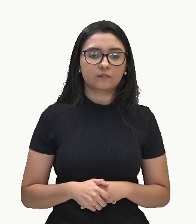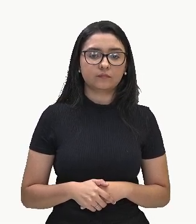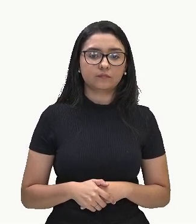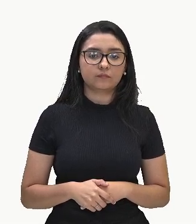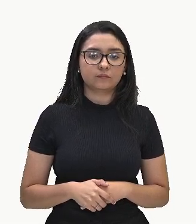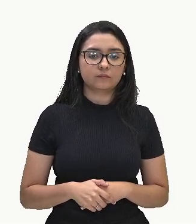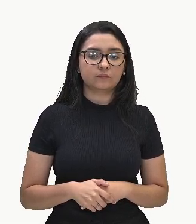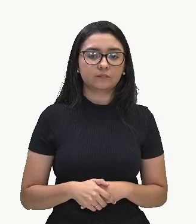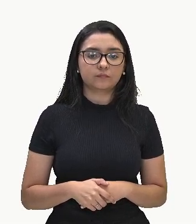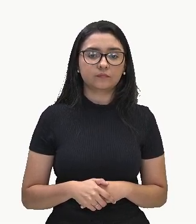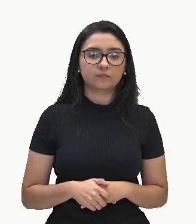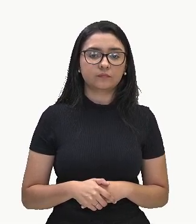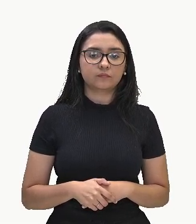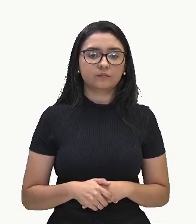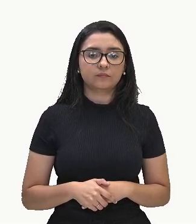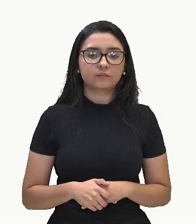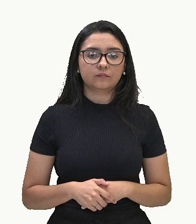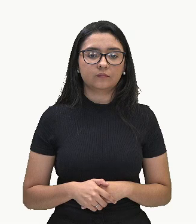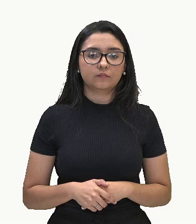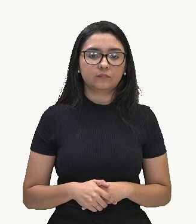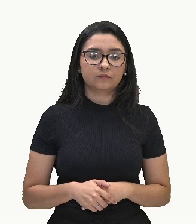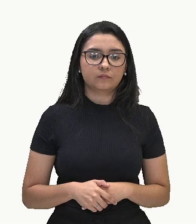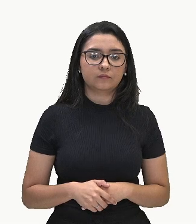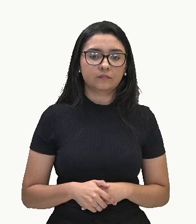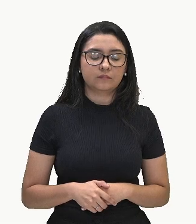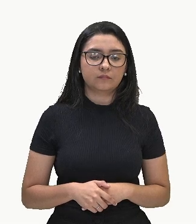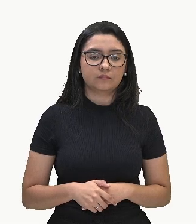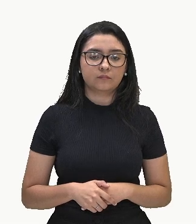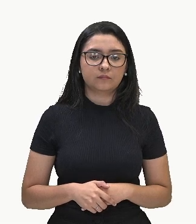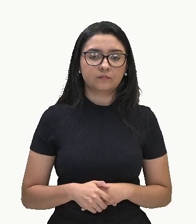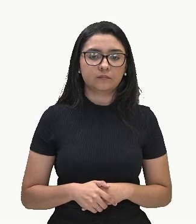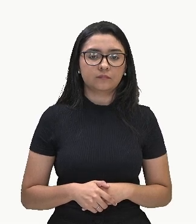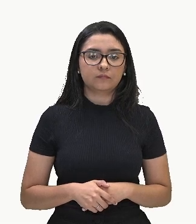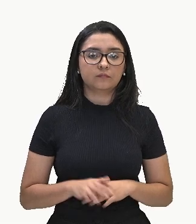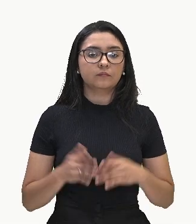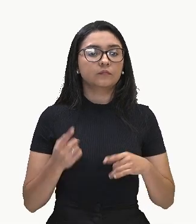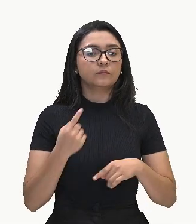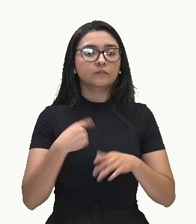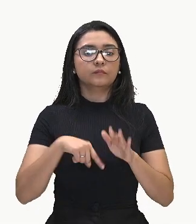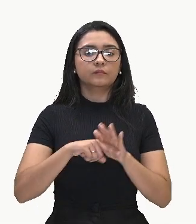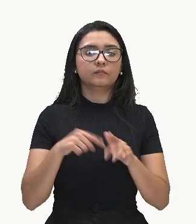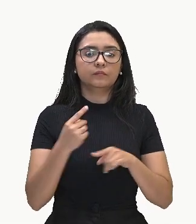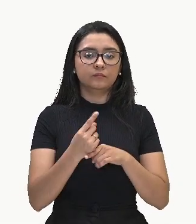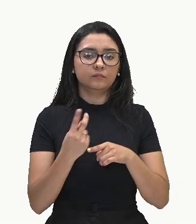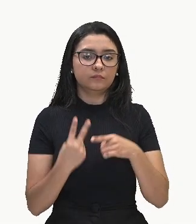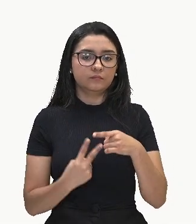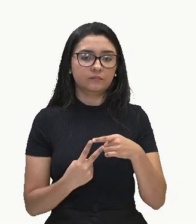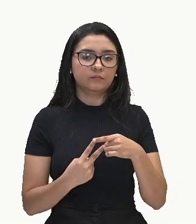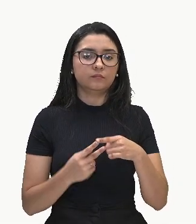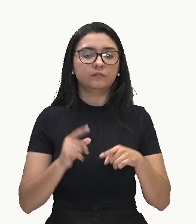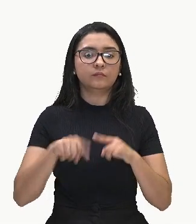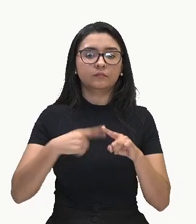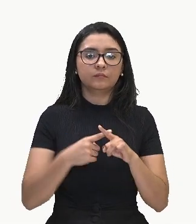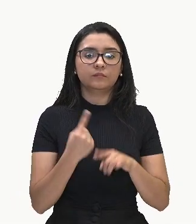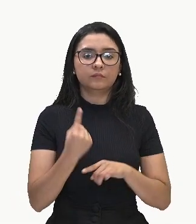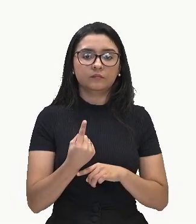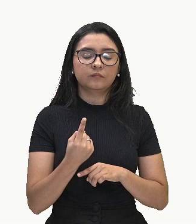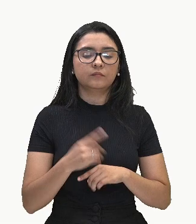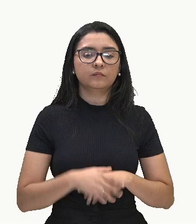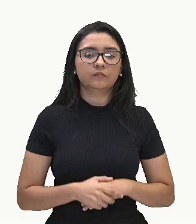Então, menos meio menos 1 vezes 1 menos 1 dividido por